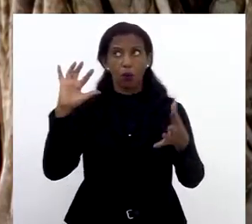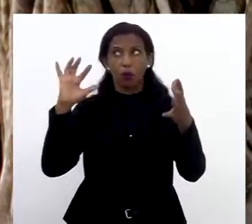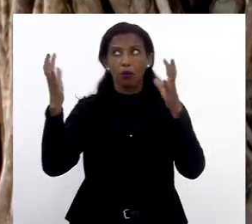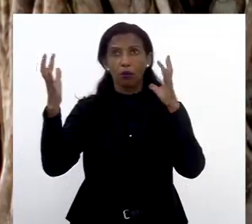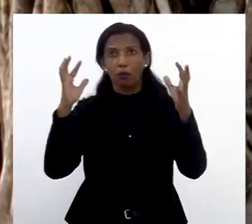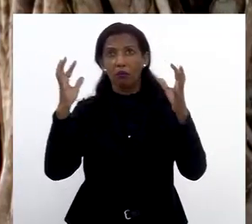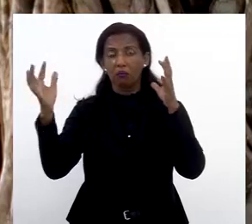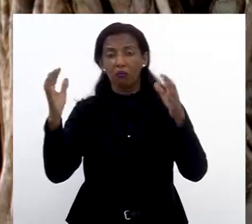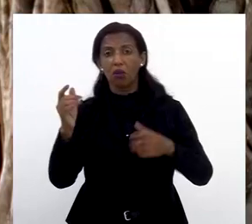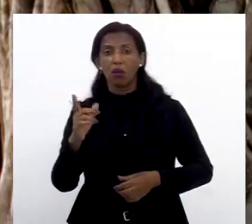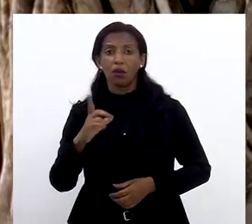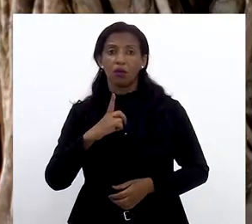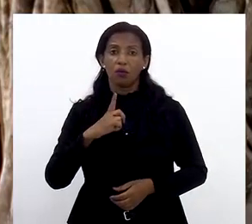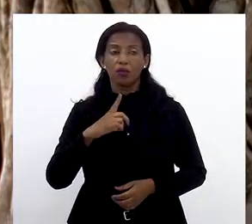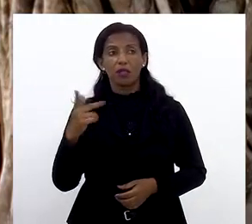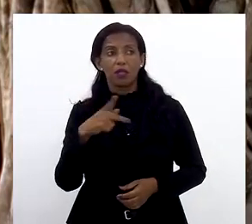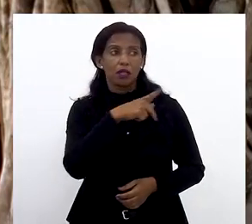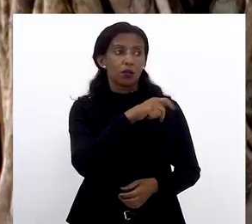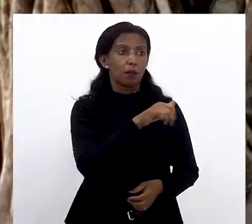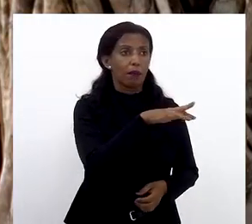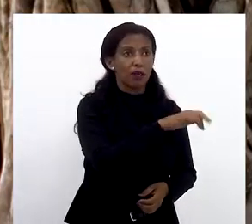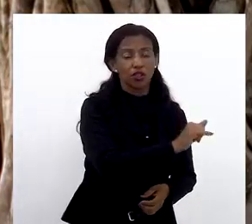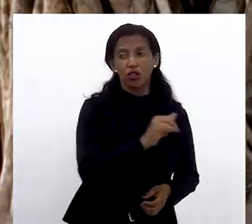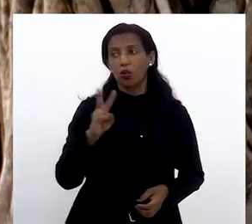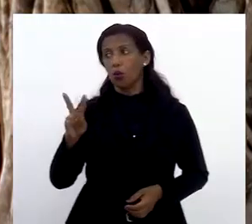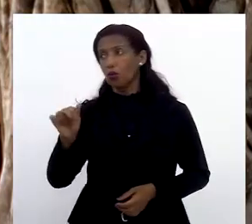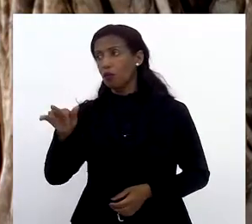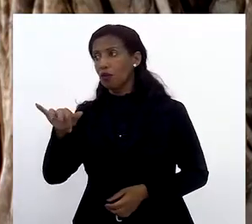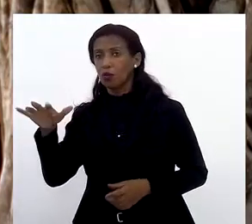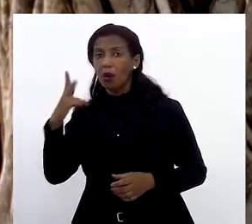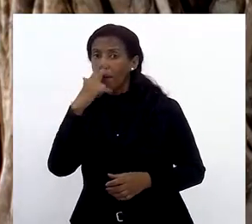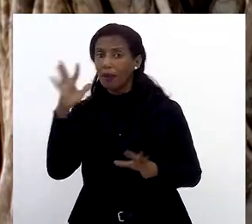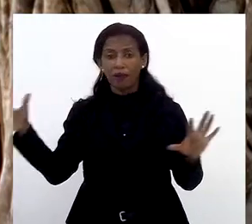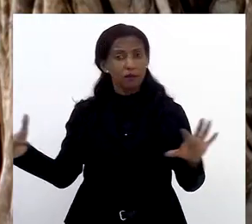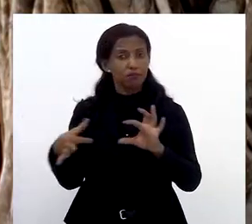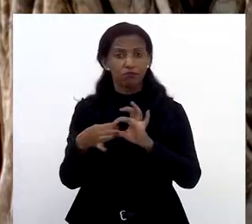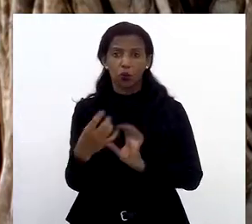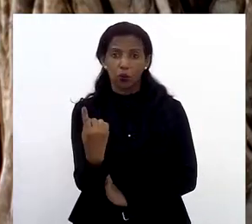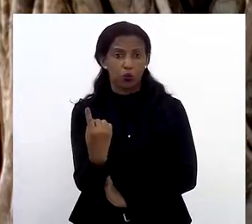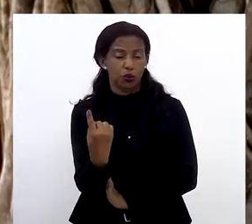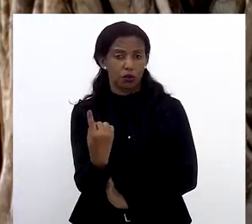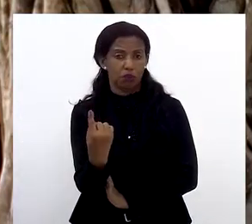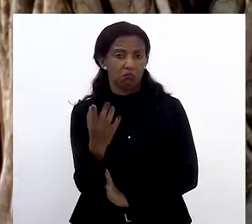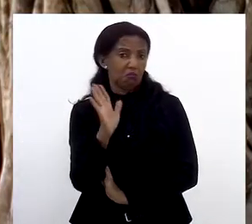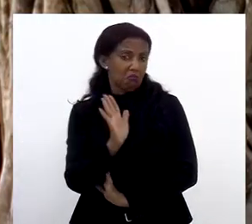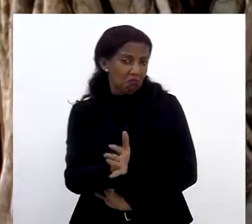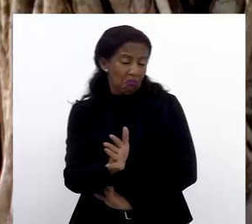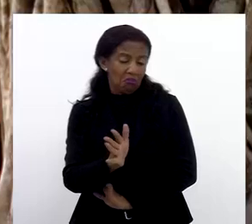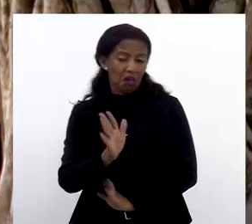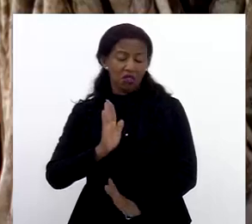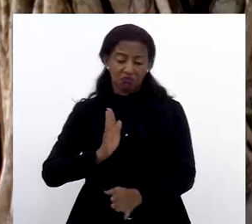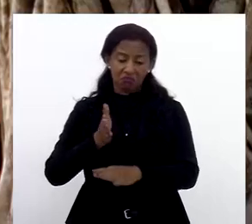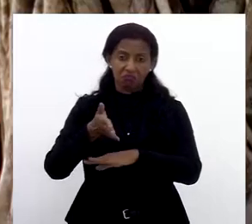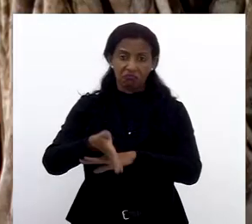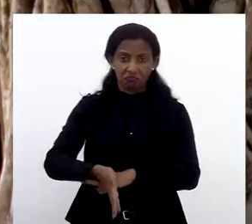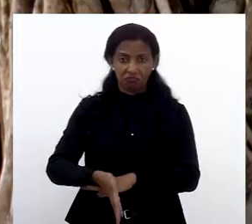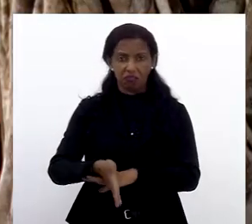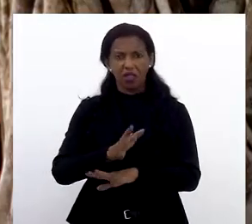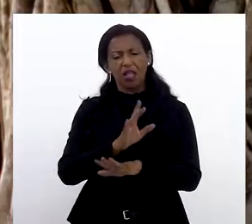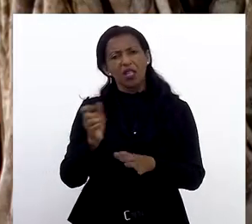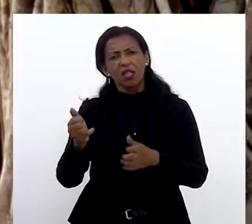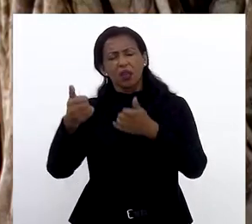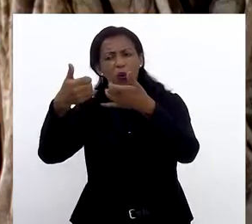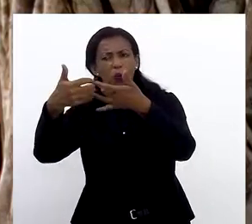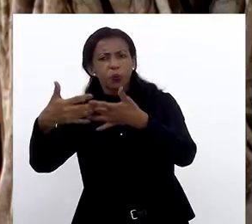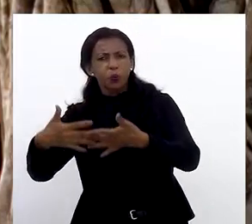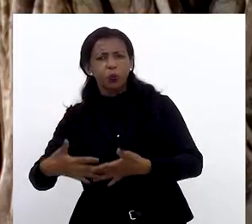isso aqui, se você considerar como clima, você tem tanto Pati quanto Vassouros uma região única. Mas, tudo bem, isso passou a ser